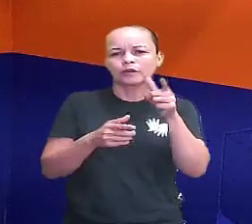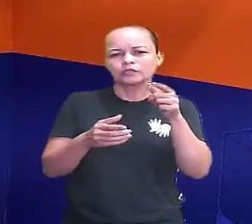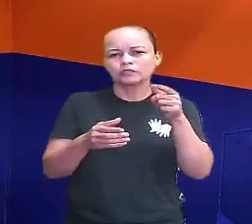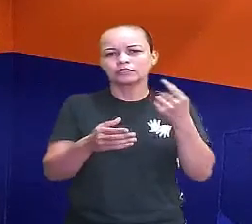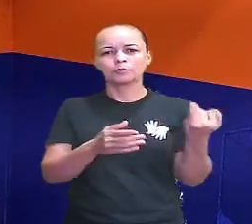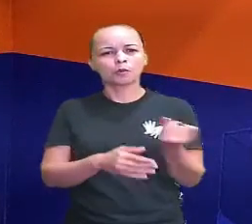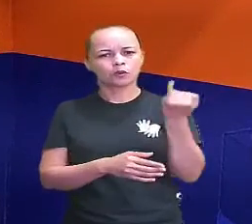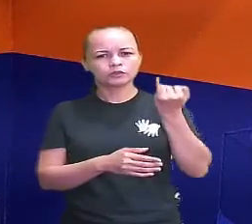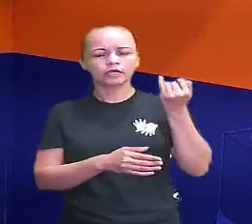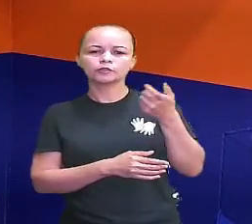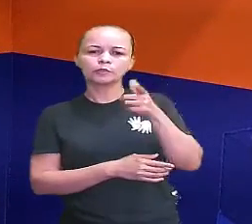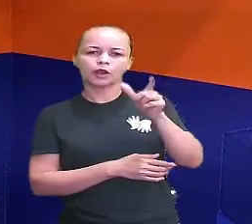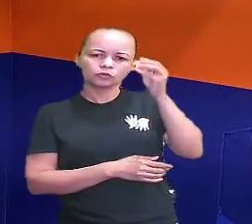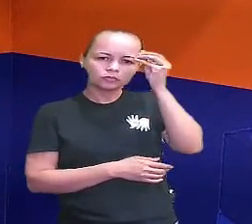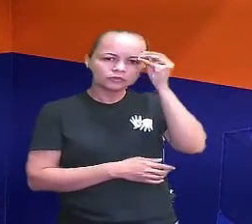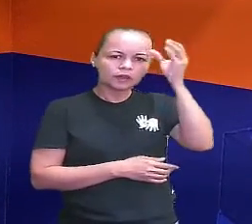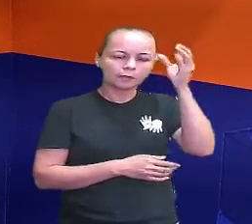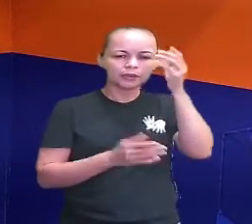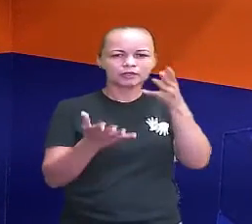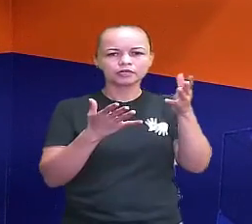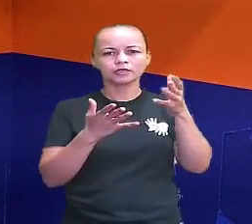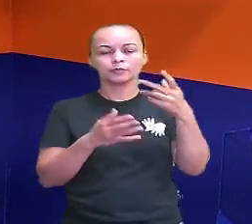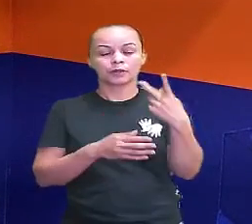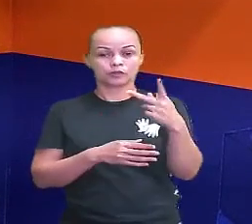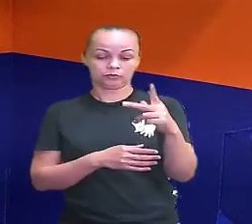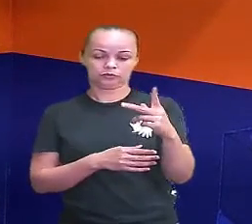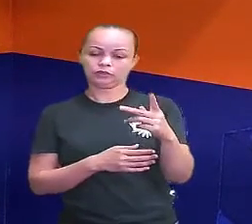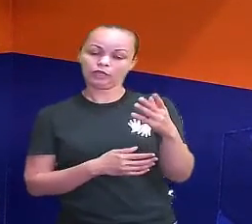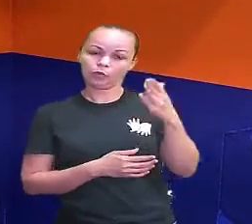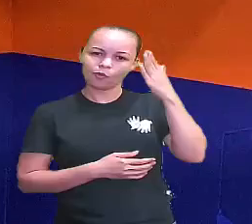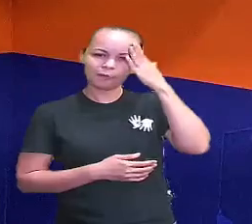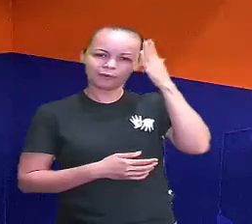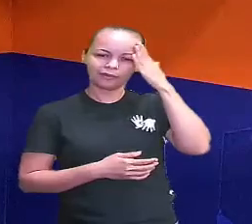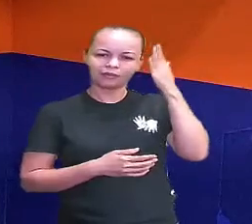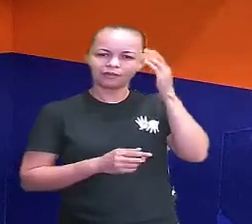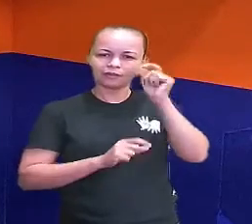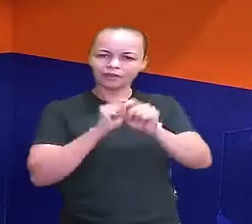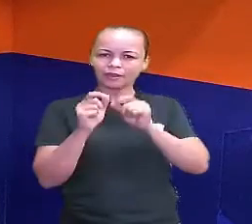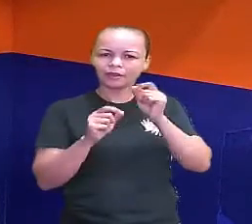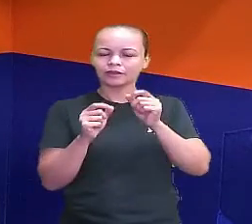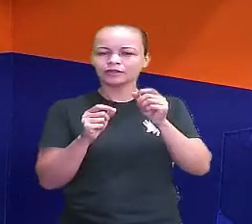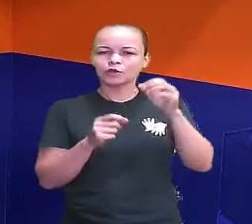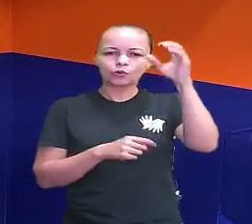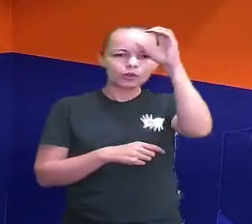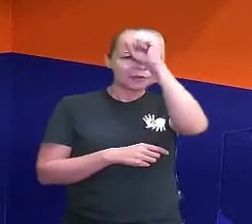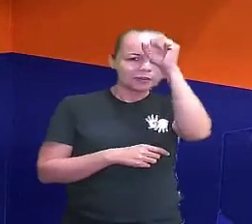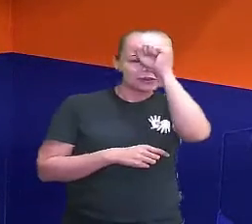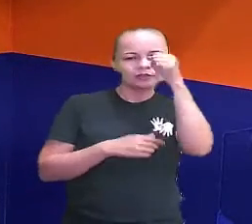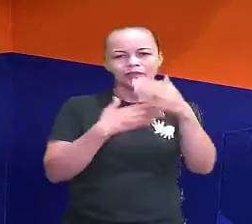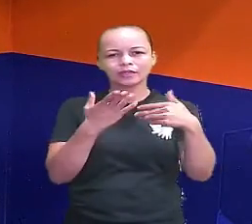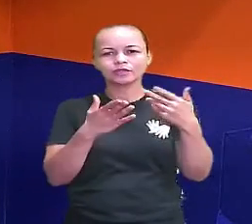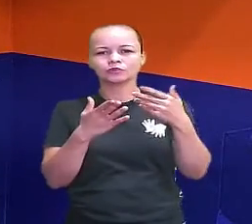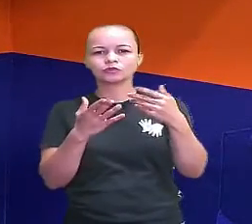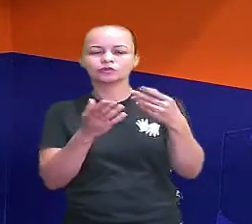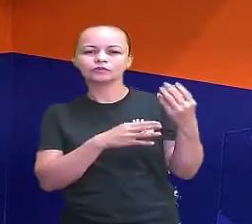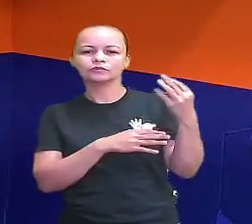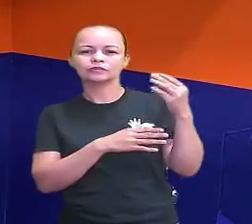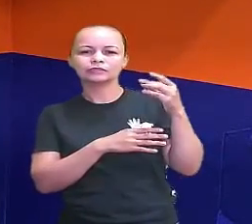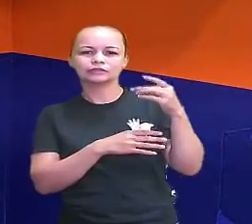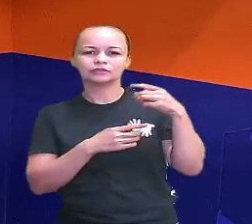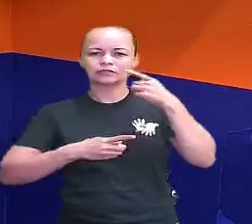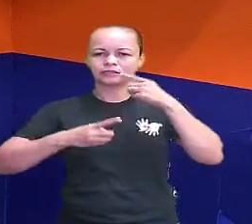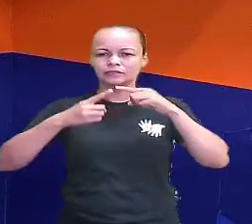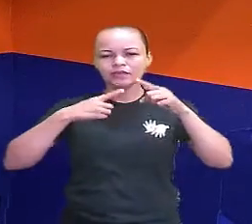Pra que esse teu saber, ele seja justamente um saber dialético, dialógico e teleológico. Ou seja,